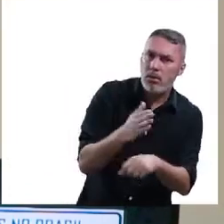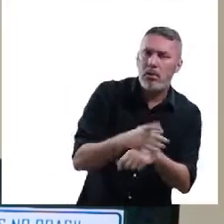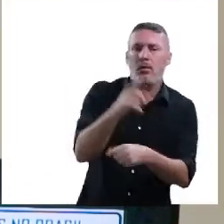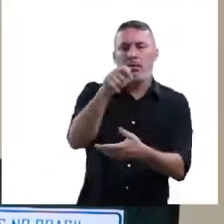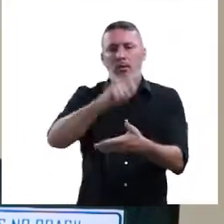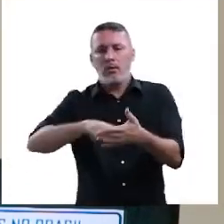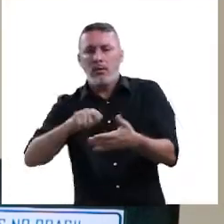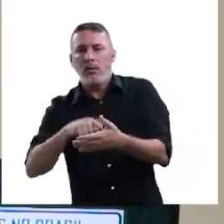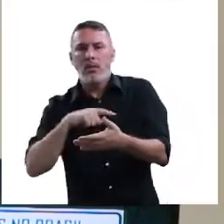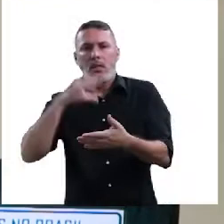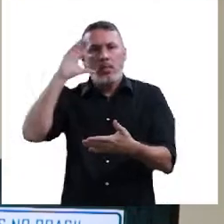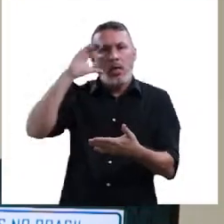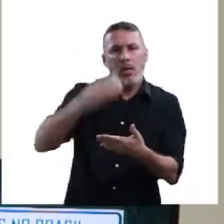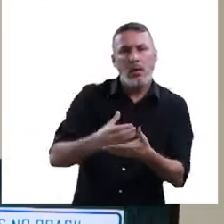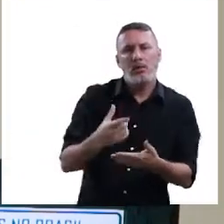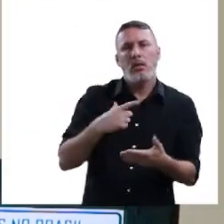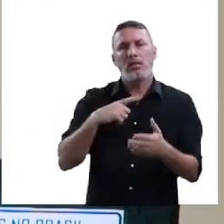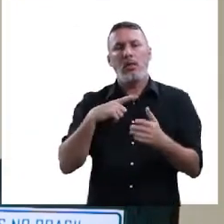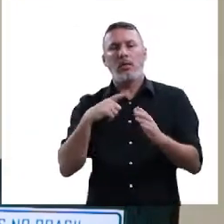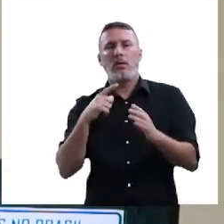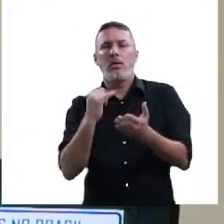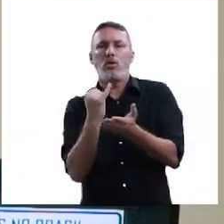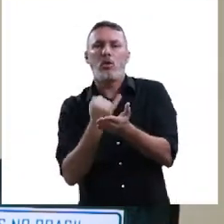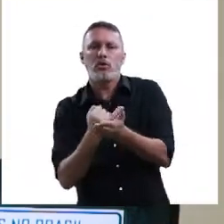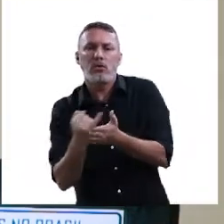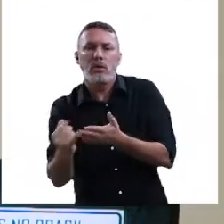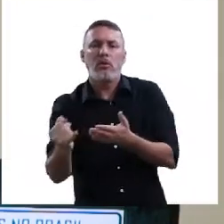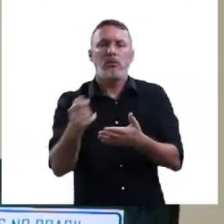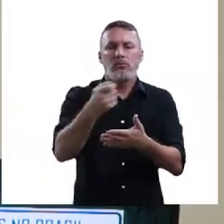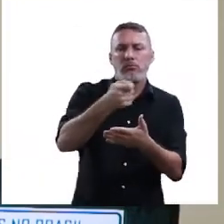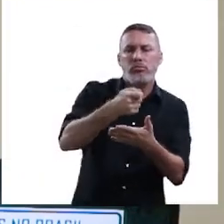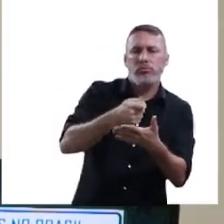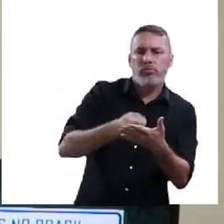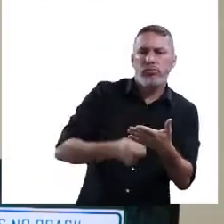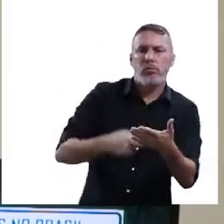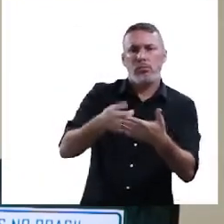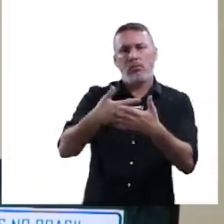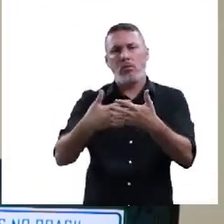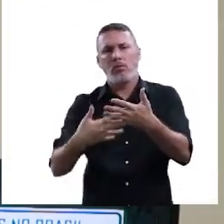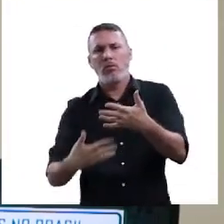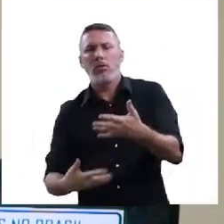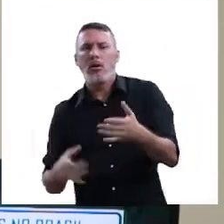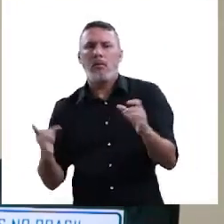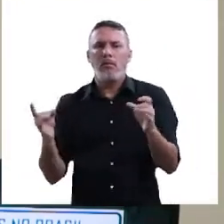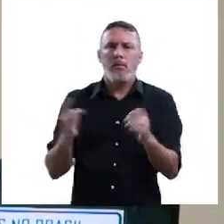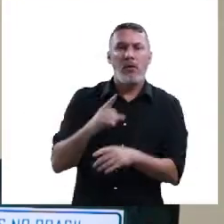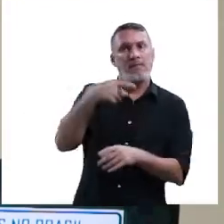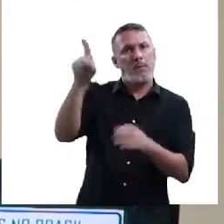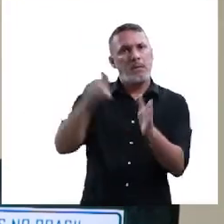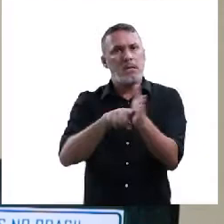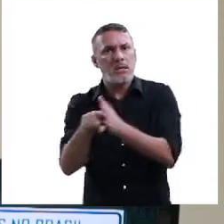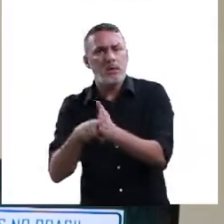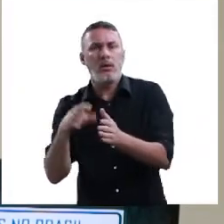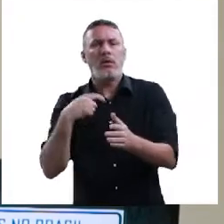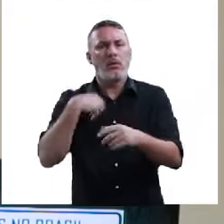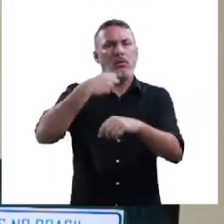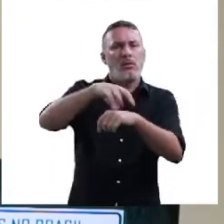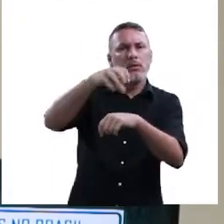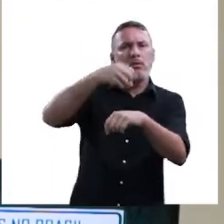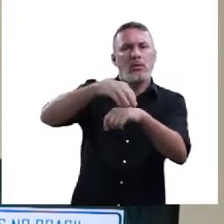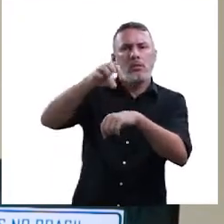galera, vamos fazer teses. Ora, vou solicitar para fazer paráfro de introdução. Ora, vou solicitar para fazer conclusão, para